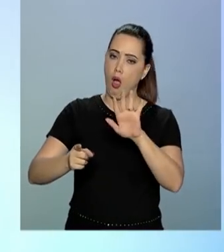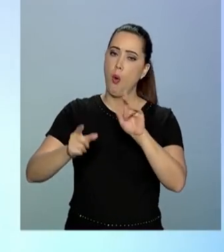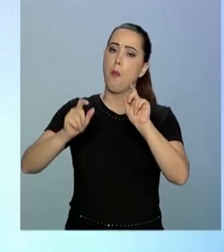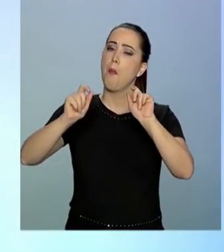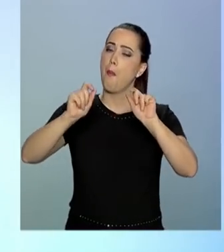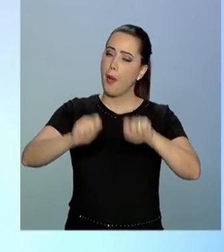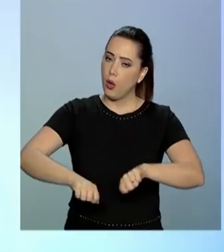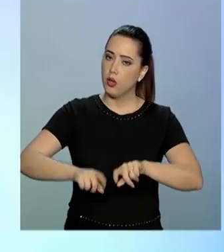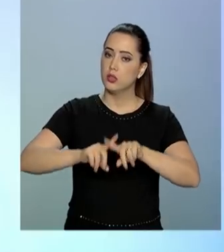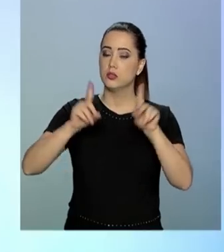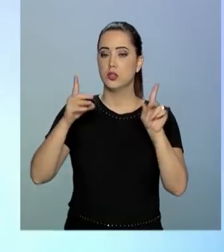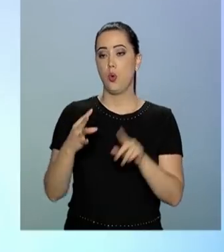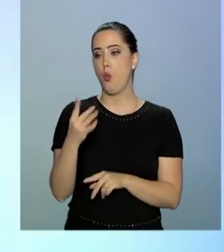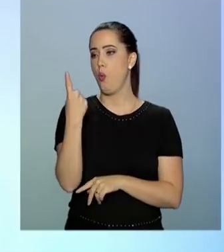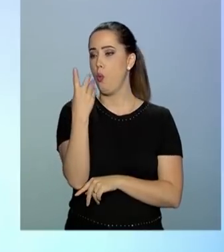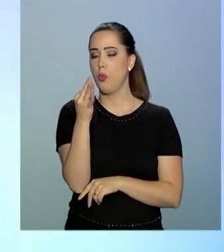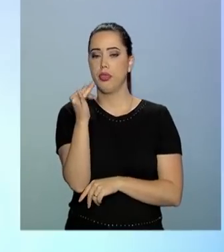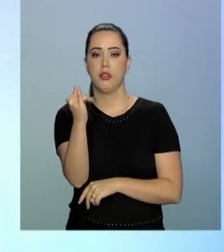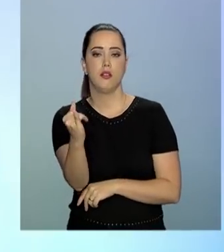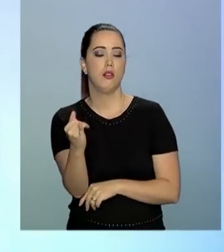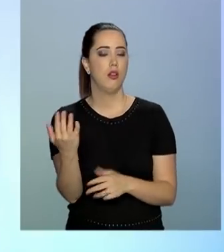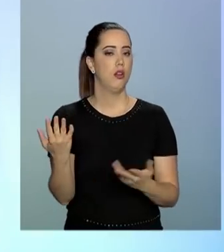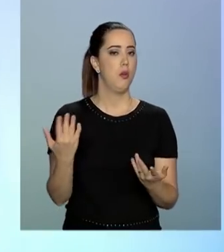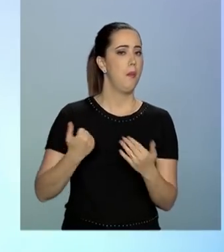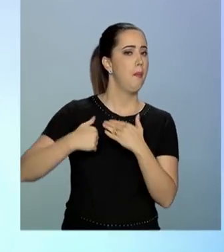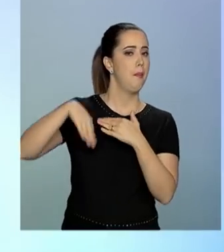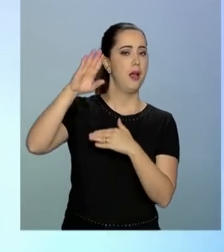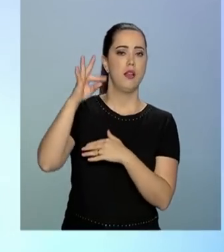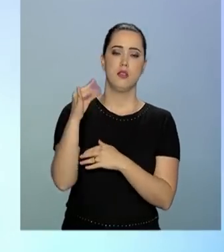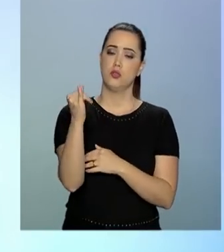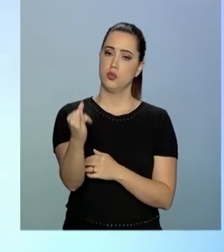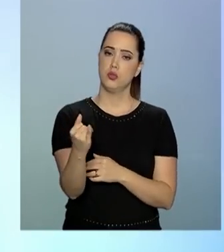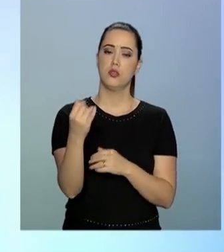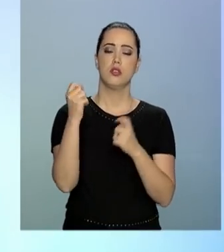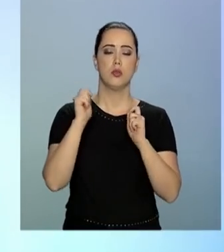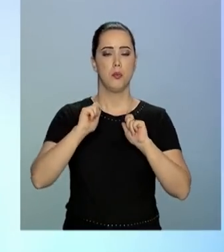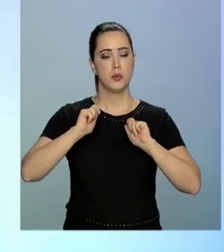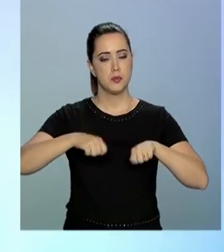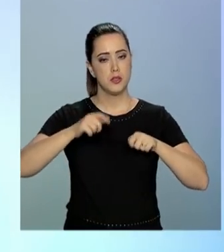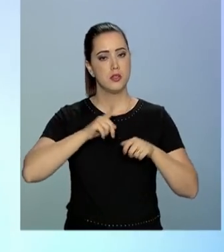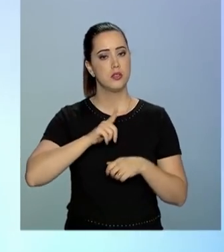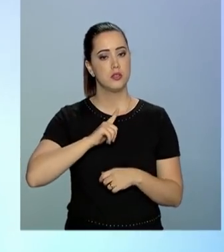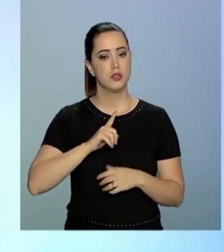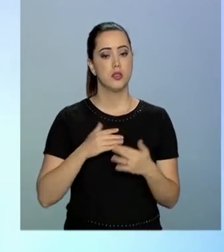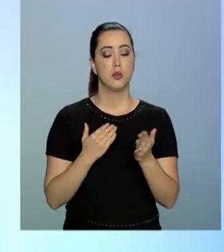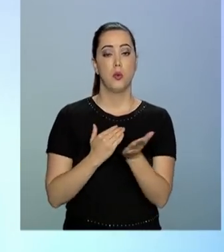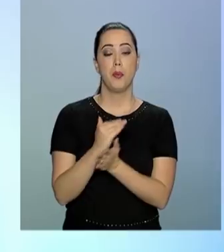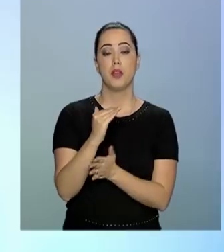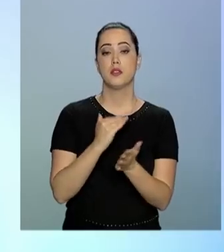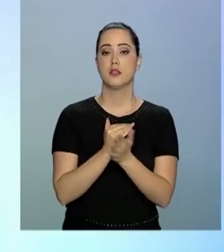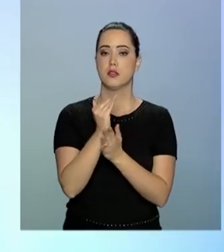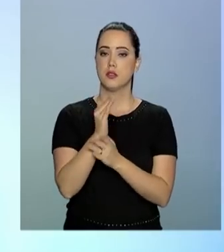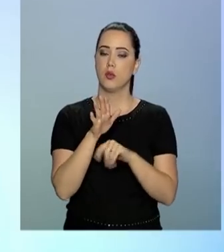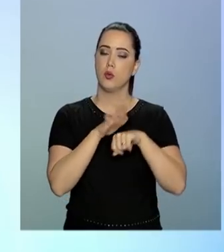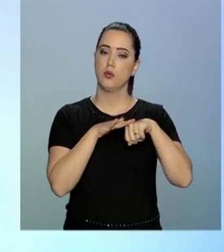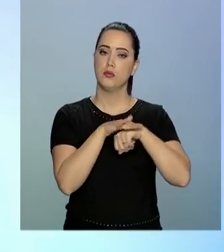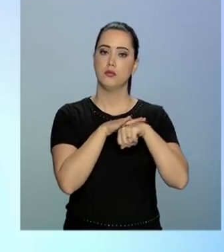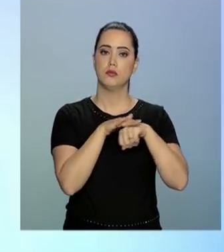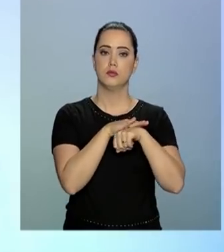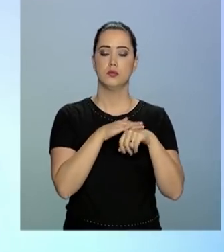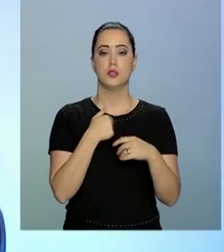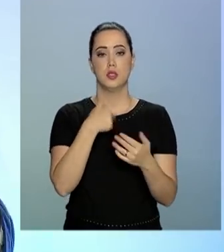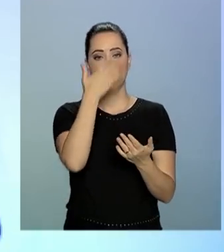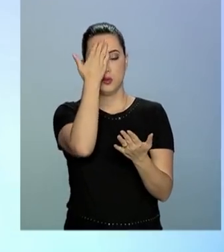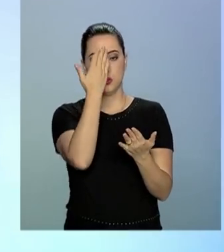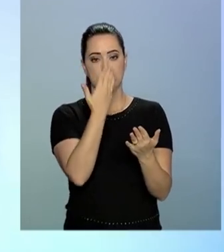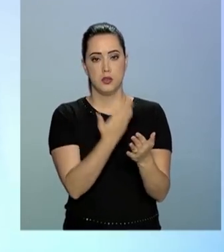se chegar a um trilhão, se houver potência fiscal suficiente, a porta está aberta. E aí começa imediatamente a conversa. E eu